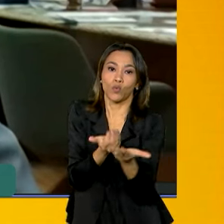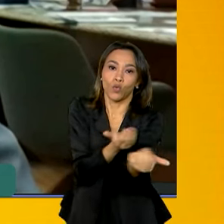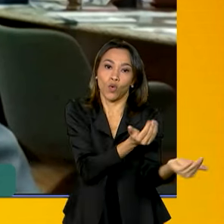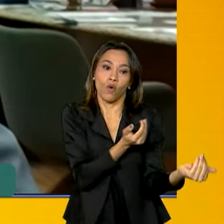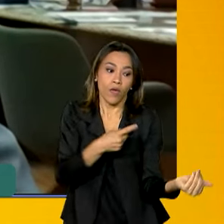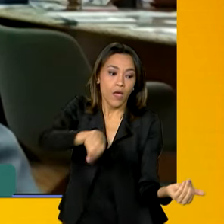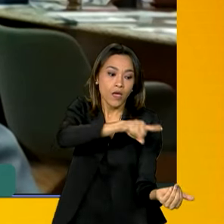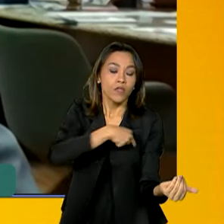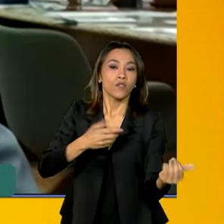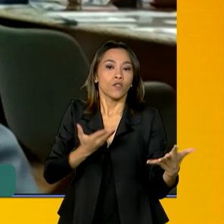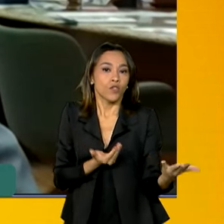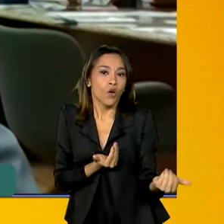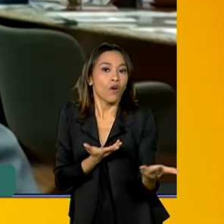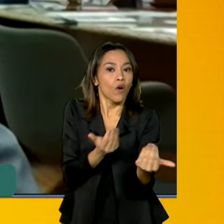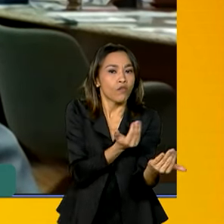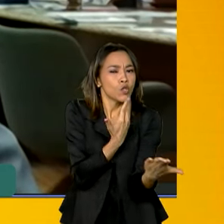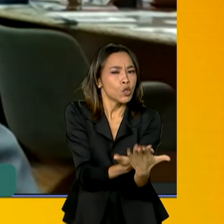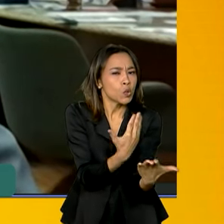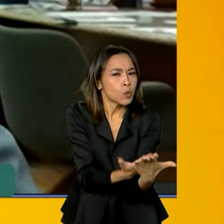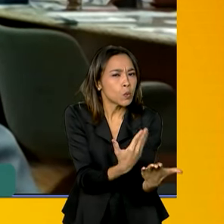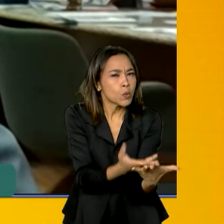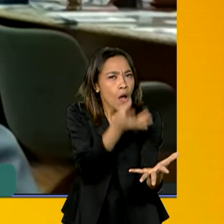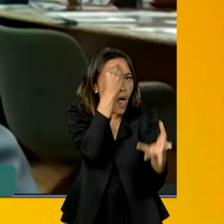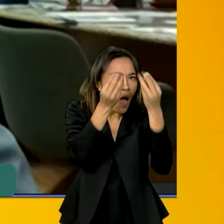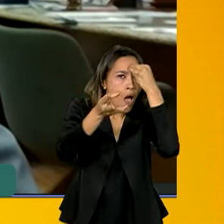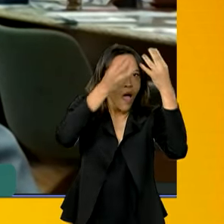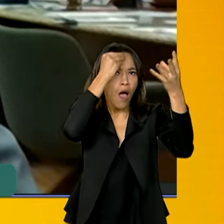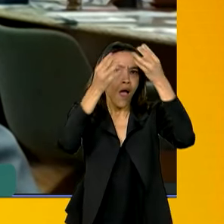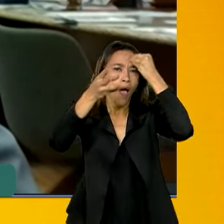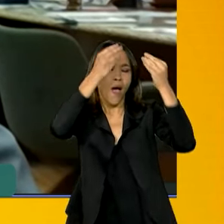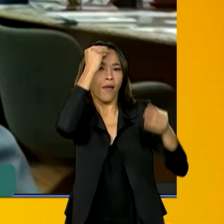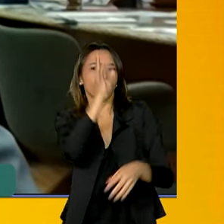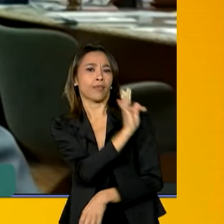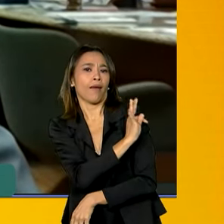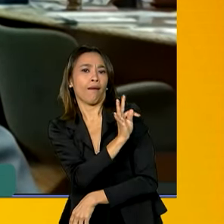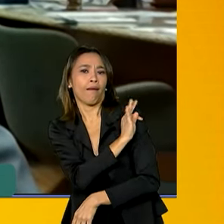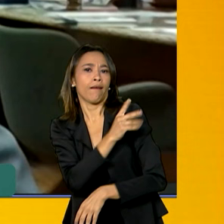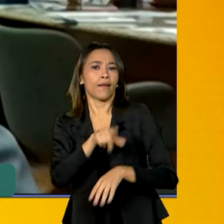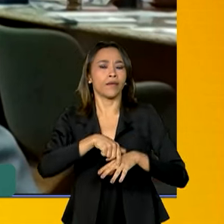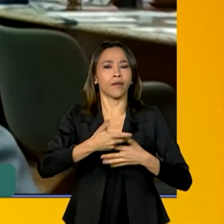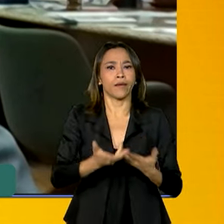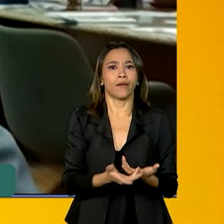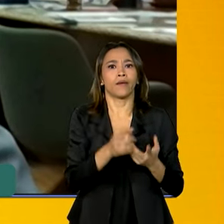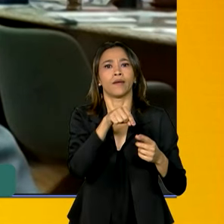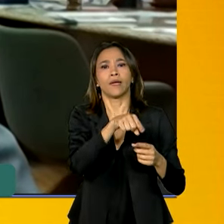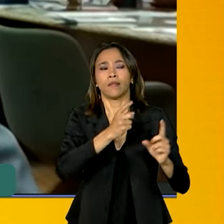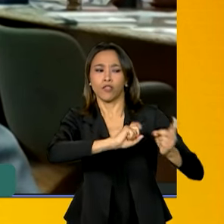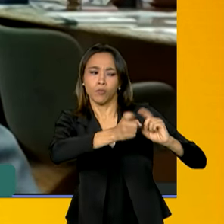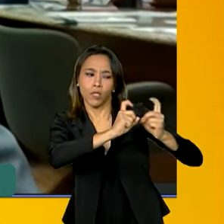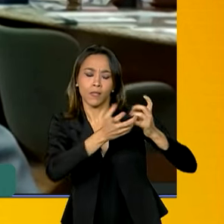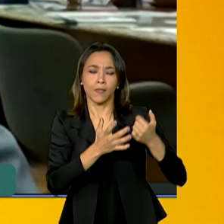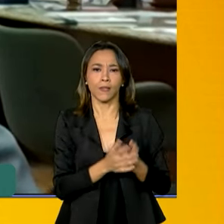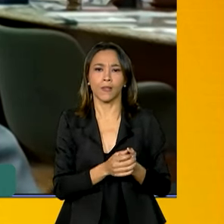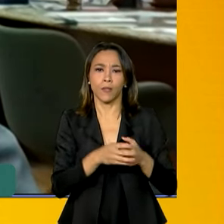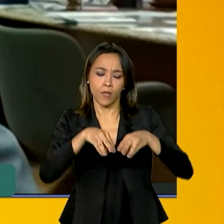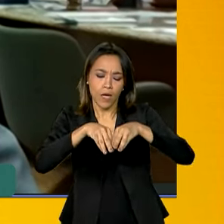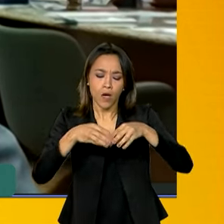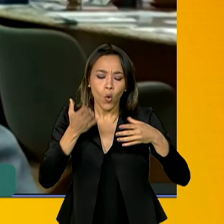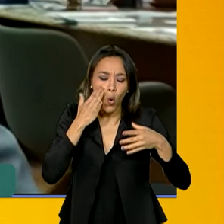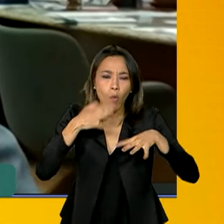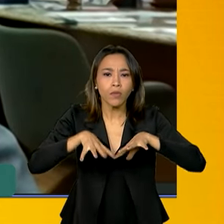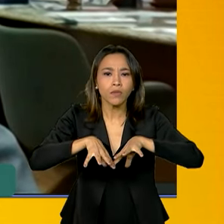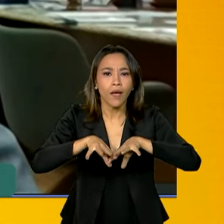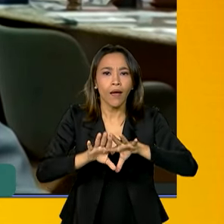e adquire técnicas, seja nas ciências agrárias, seja na administração e outras